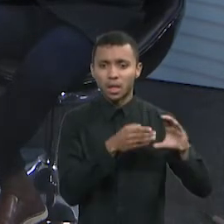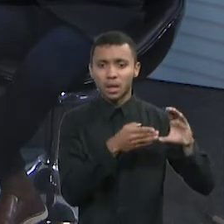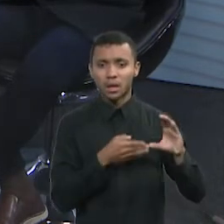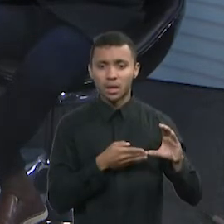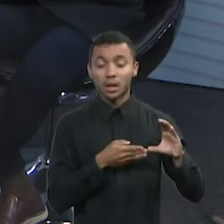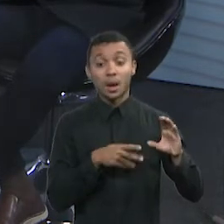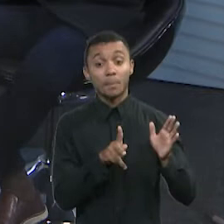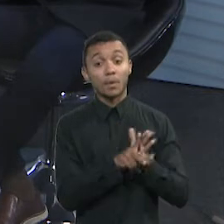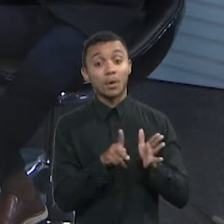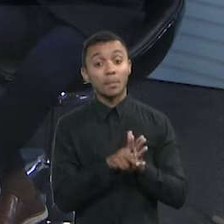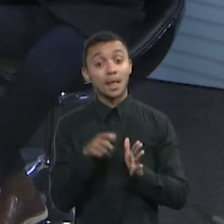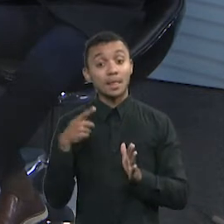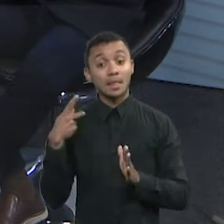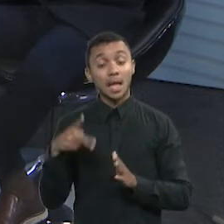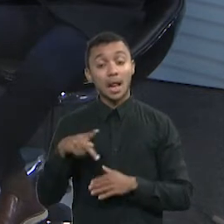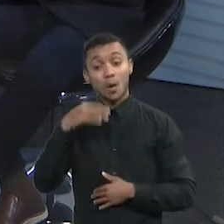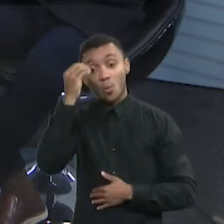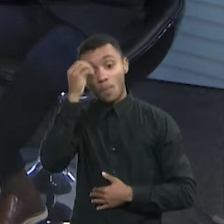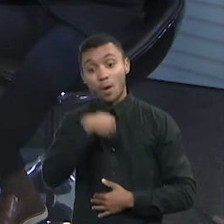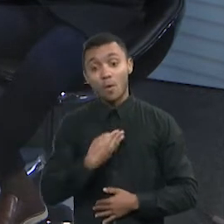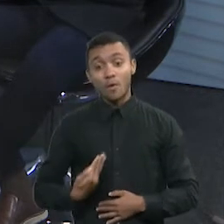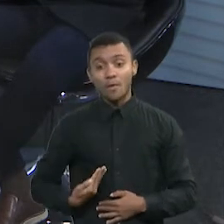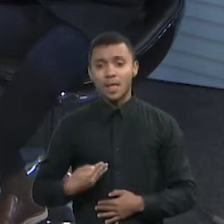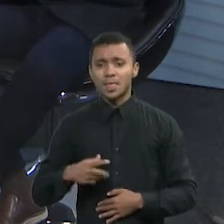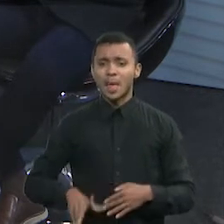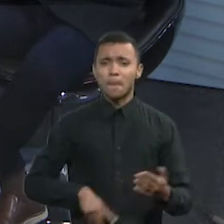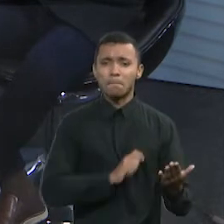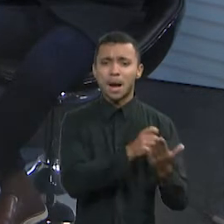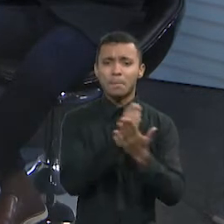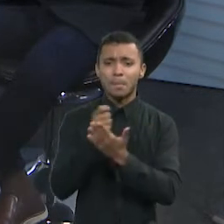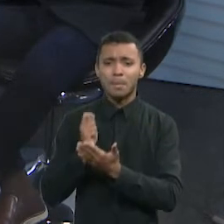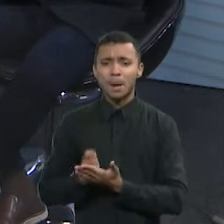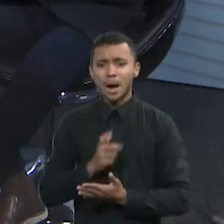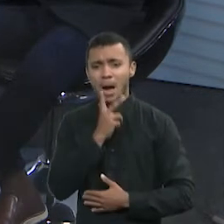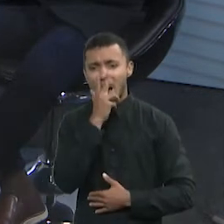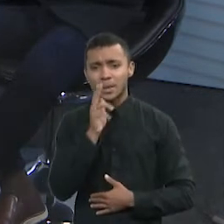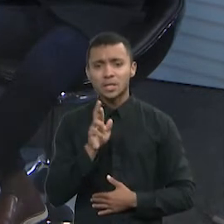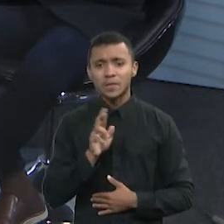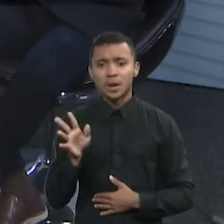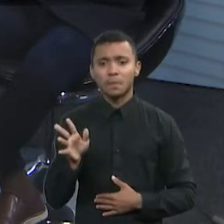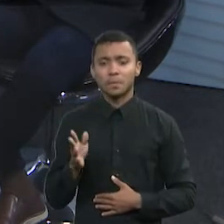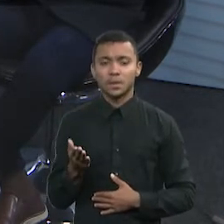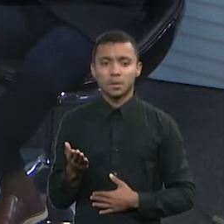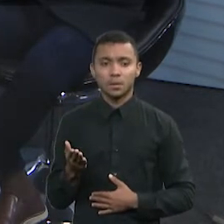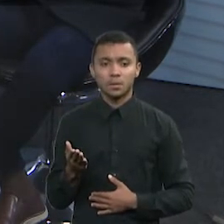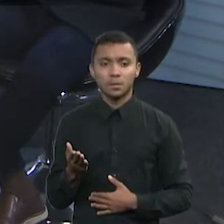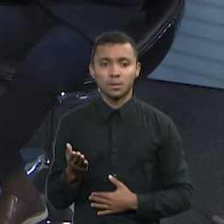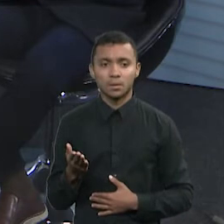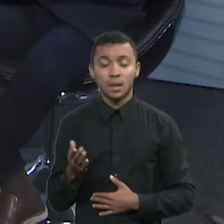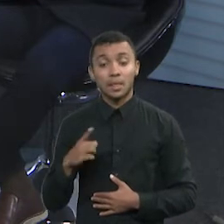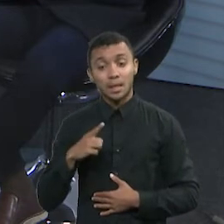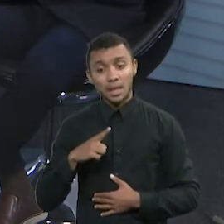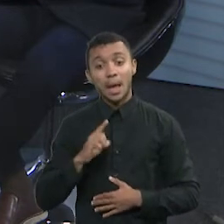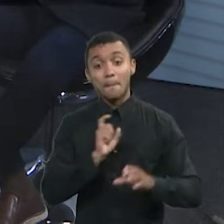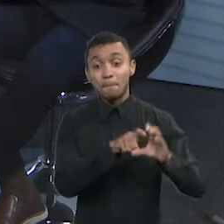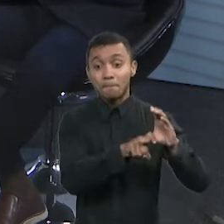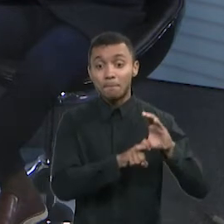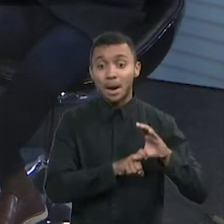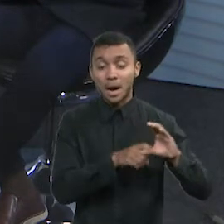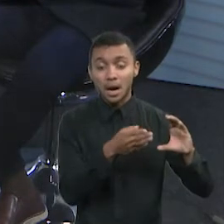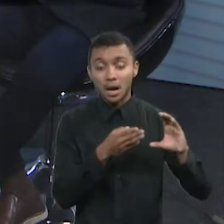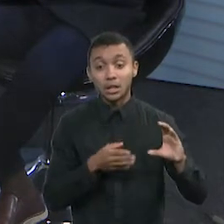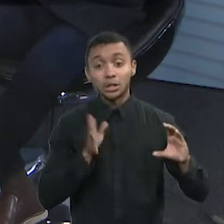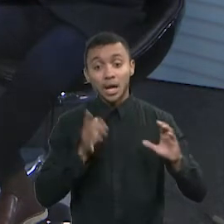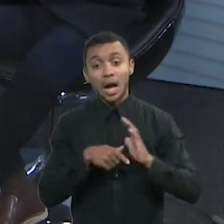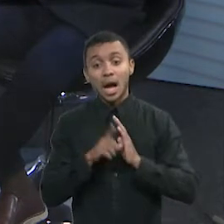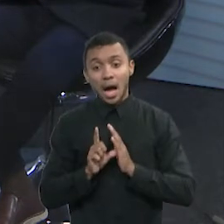endividamento governamental de impostos, te coloca numa situação muito delicada. Você tem lá o débito inscrito em dívida ativa e, na sequência disso, você tem